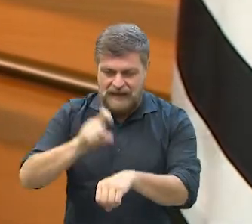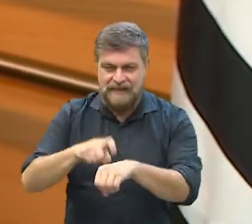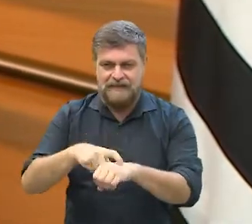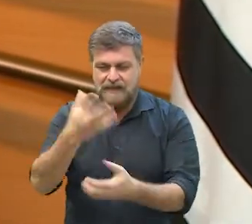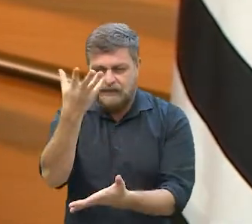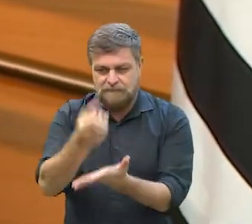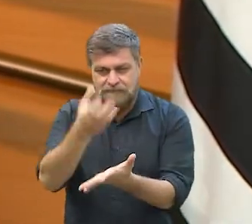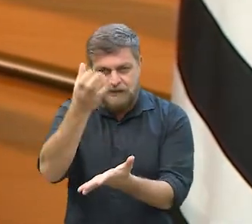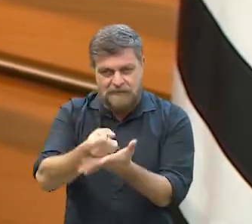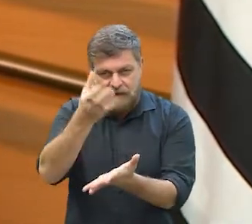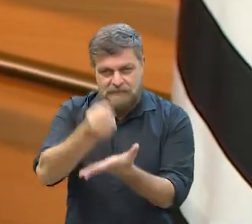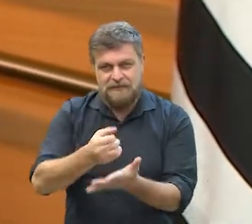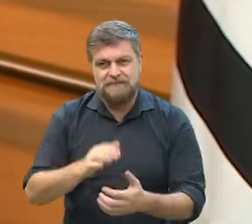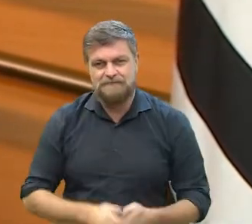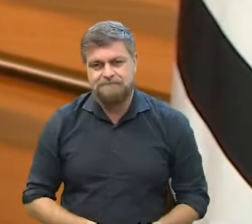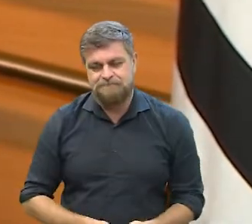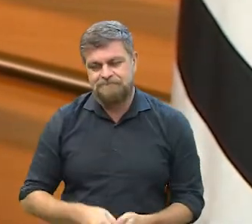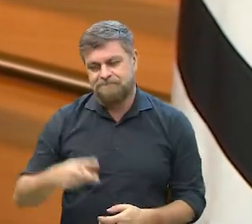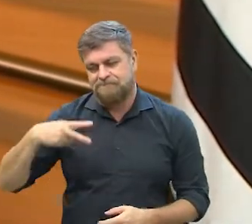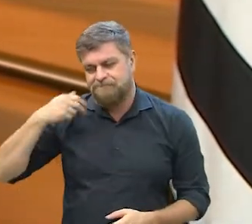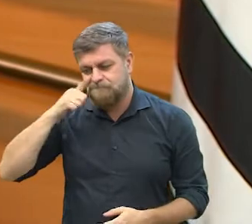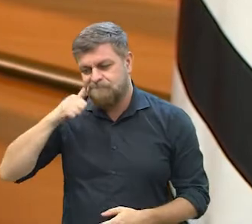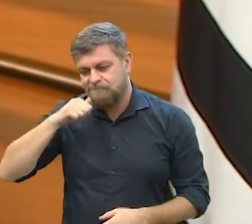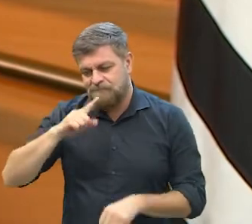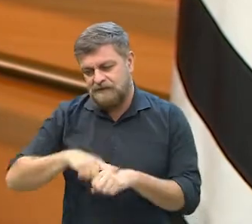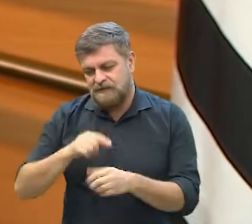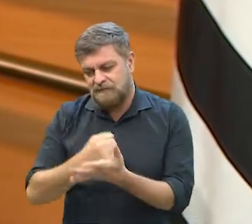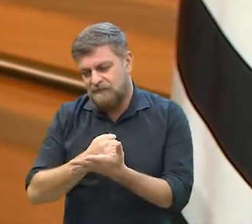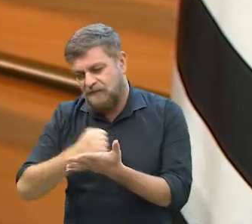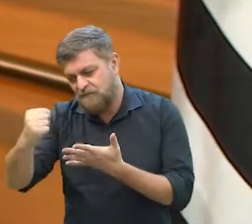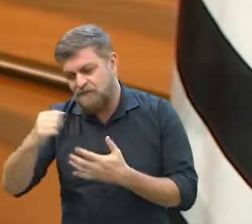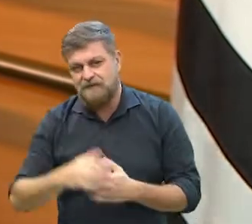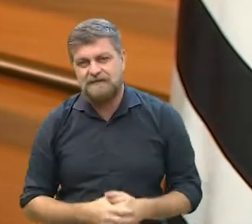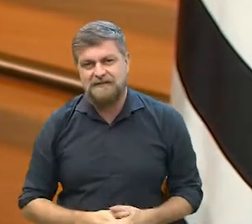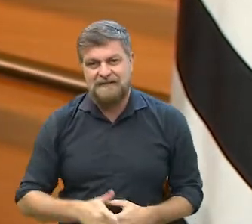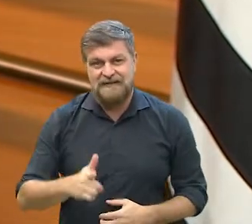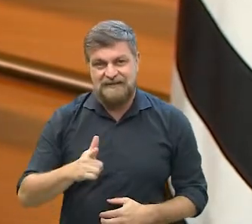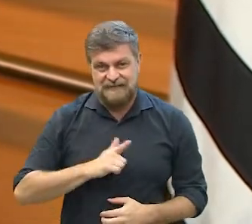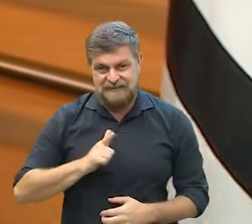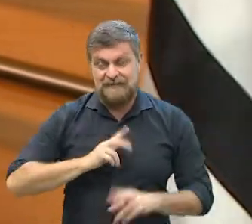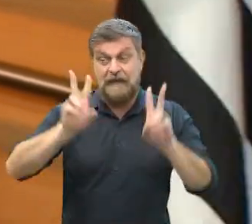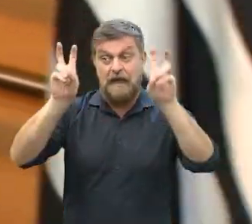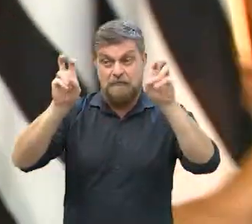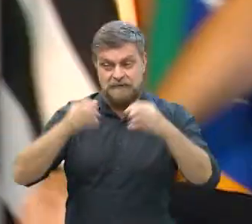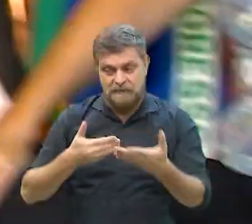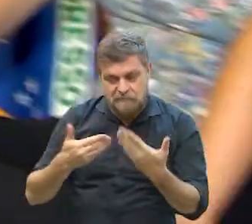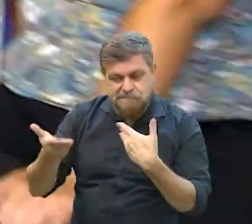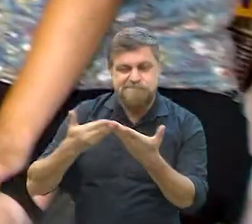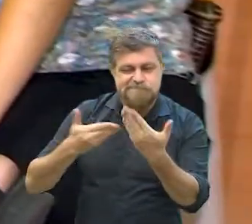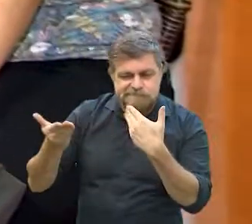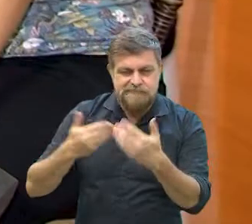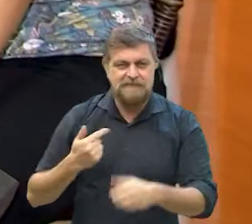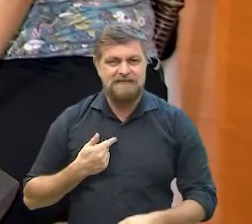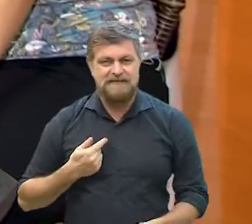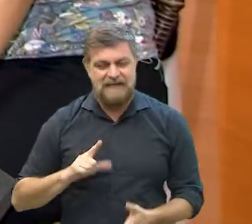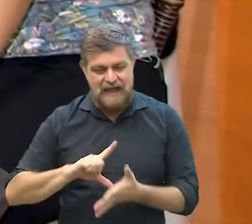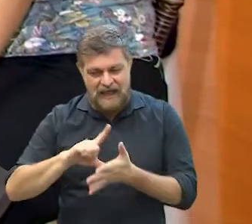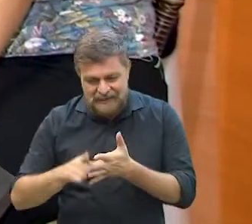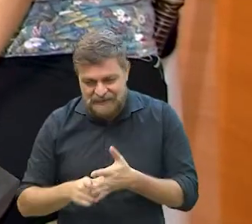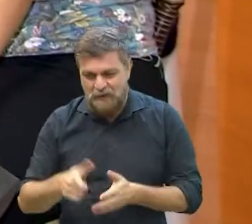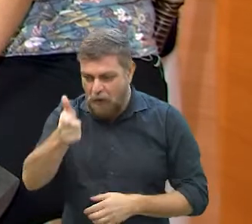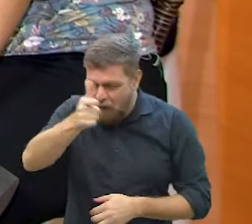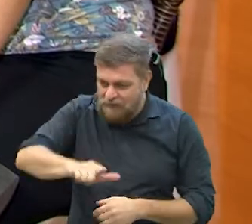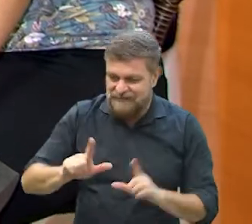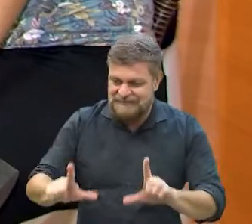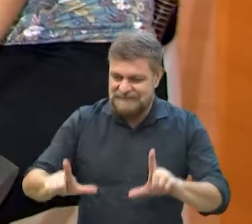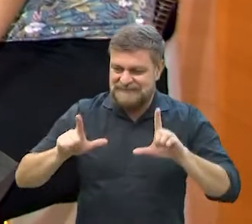projetos, é só clicar lá e baixa o arquivo. Vereadora, infelizmente o nosso tempo acabou, ainda tenho muito assunto para falar com a senhora e com